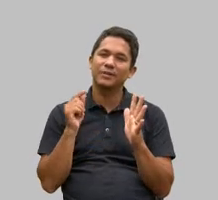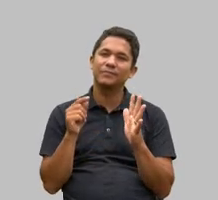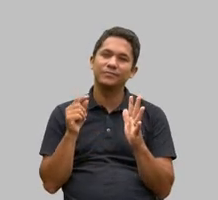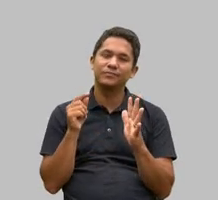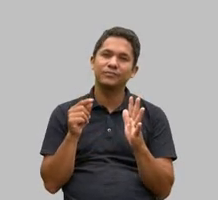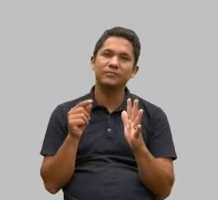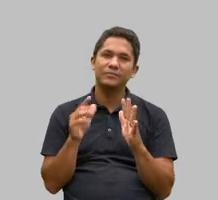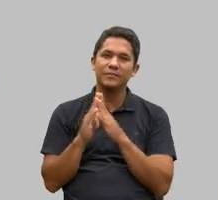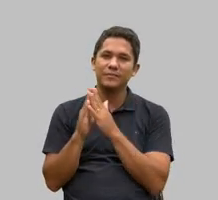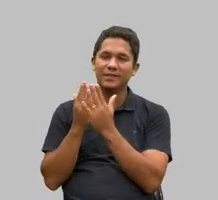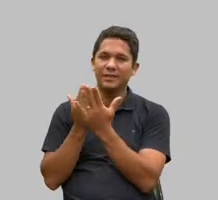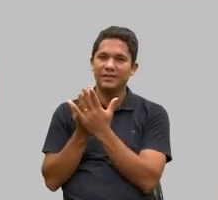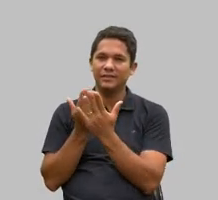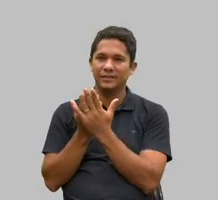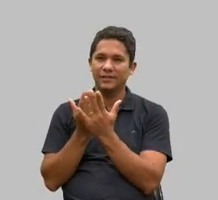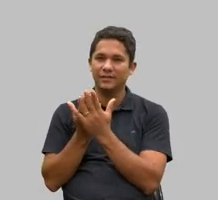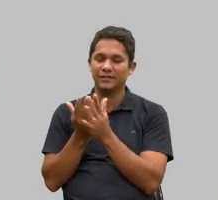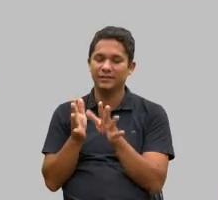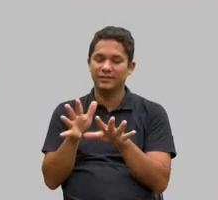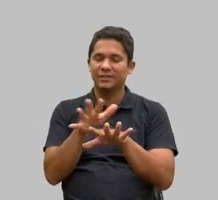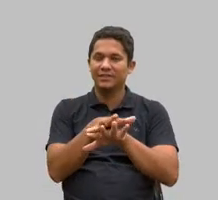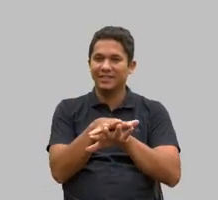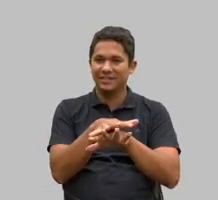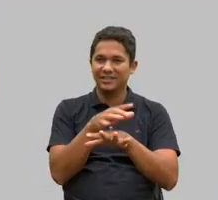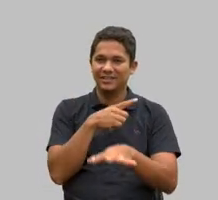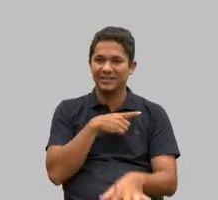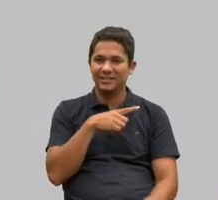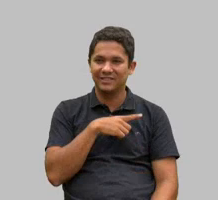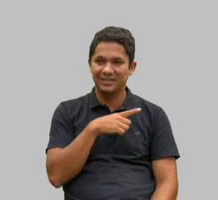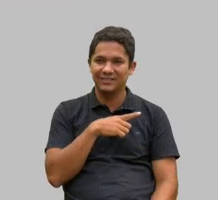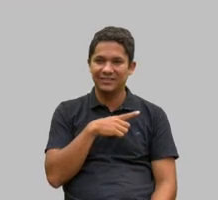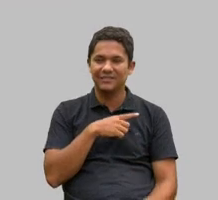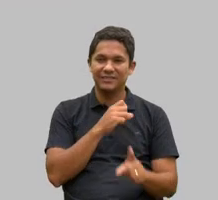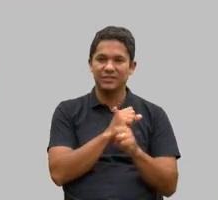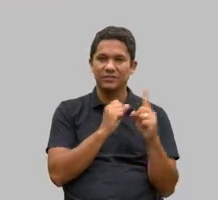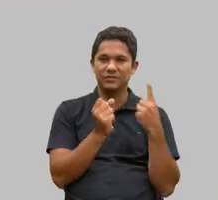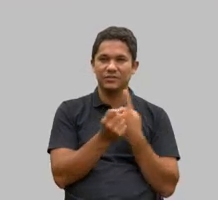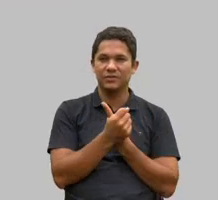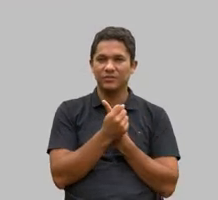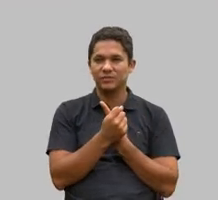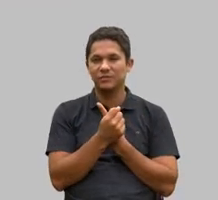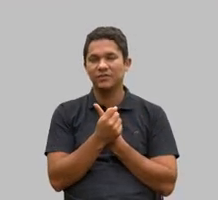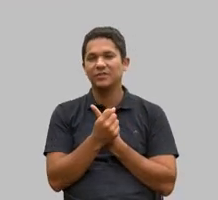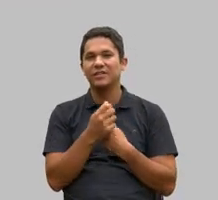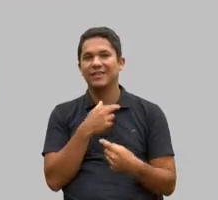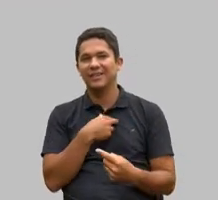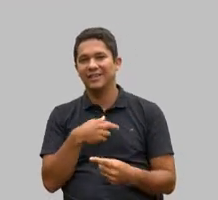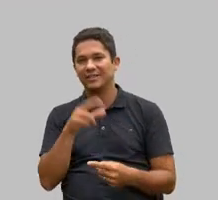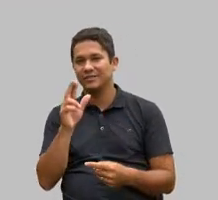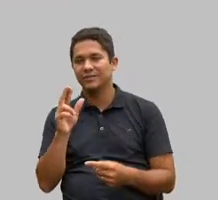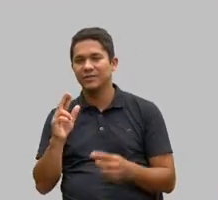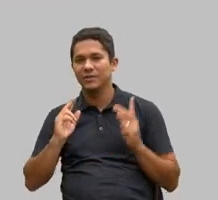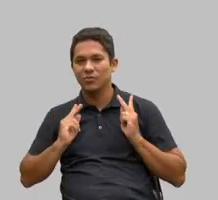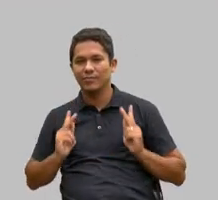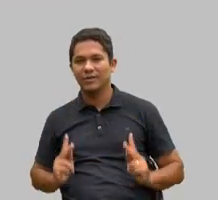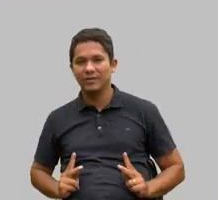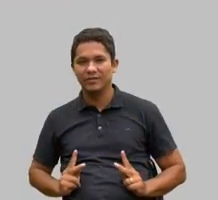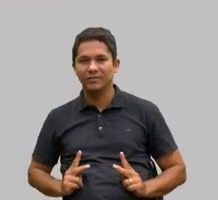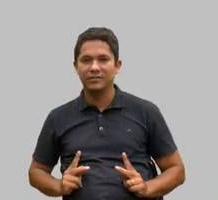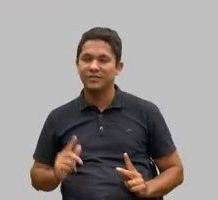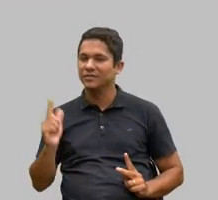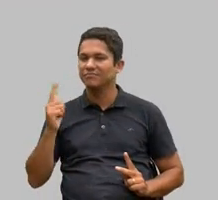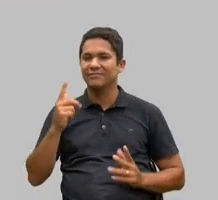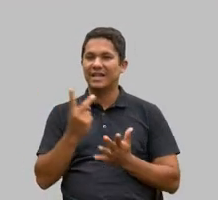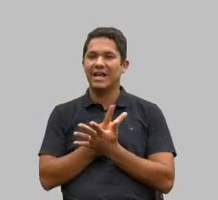escola é integrada o social o religioso o humano não tem erro